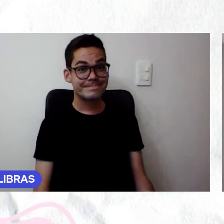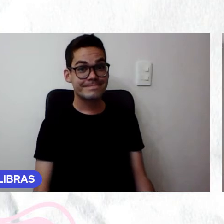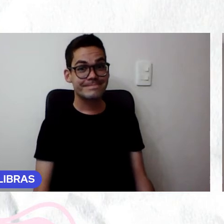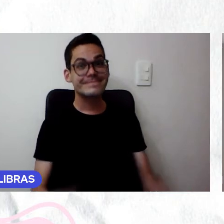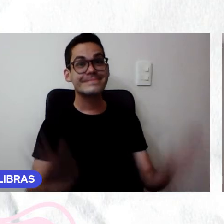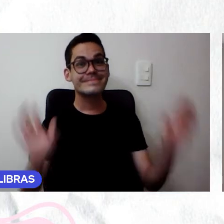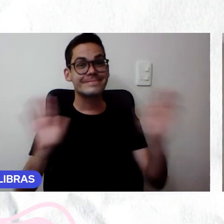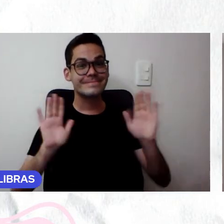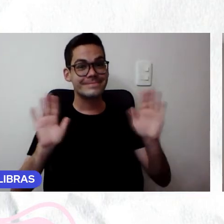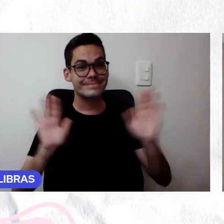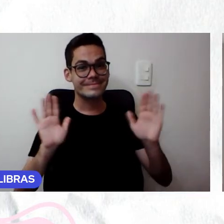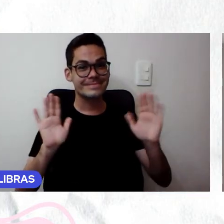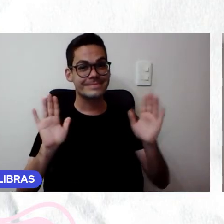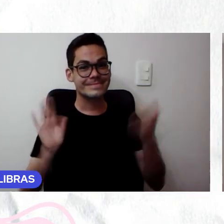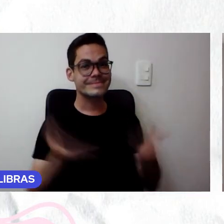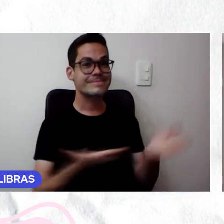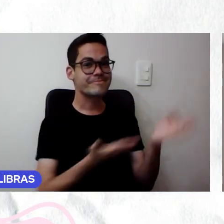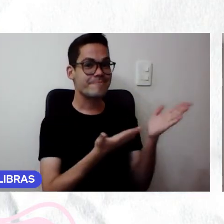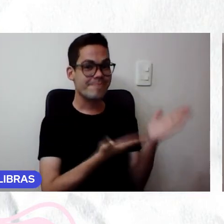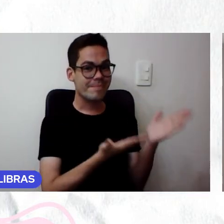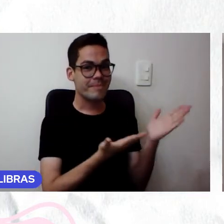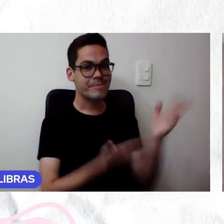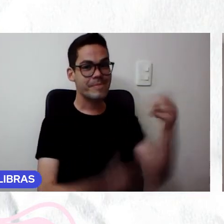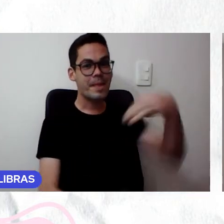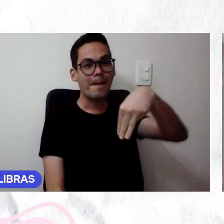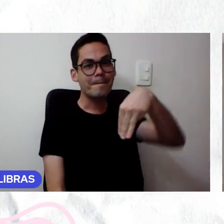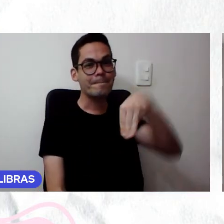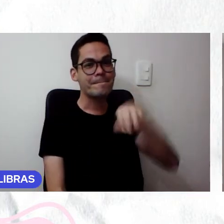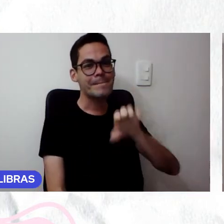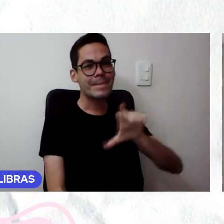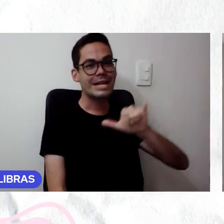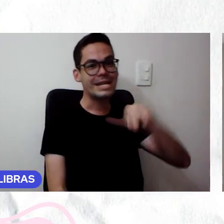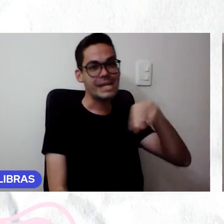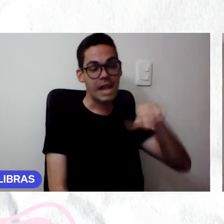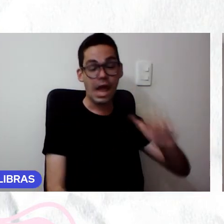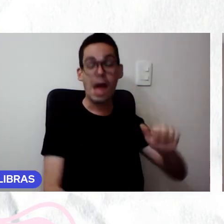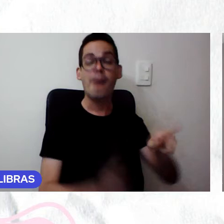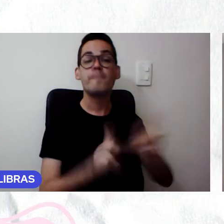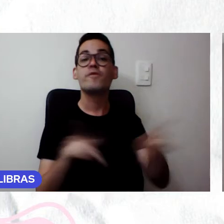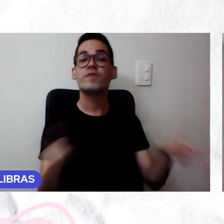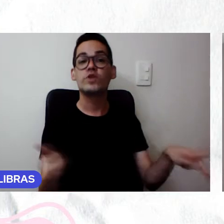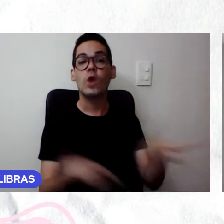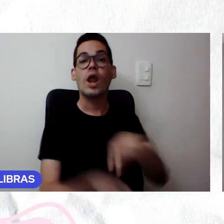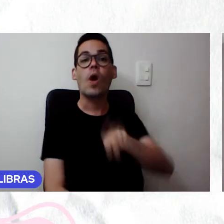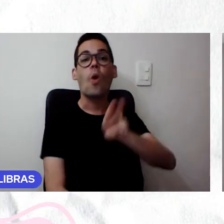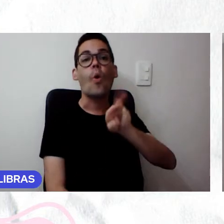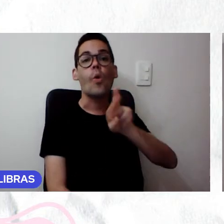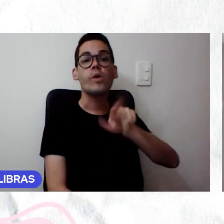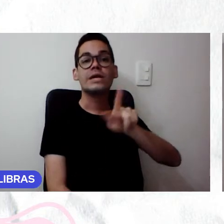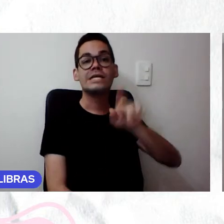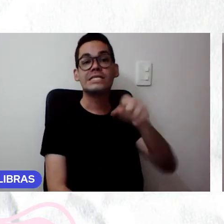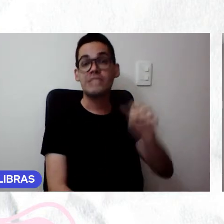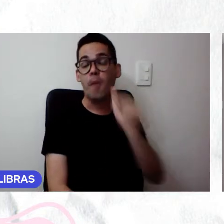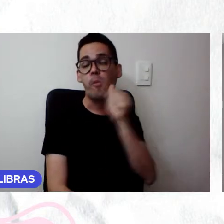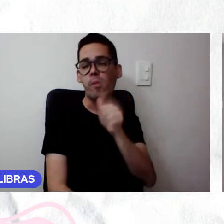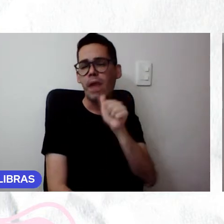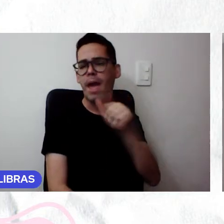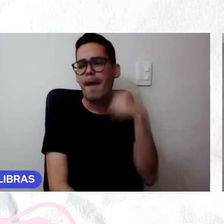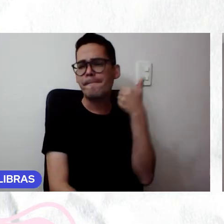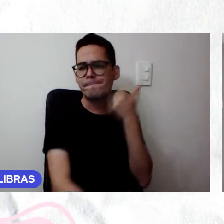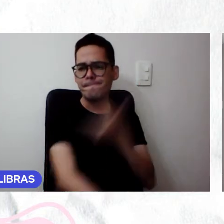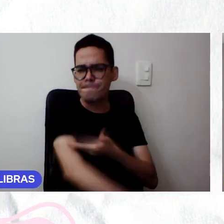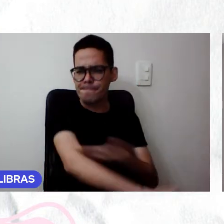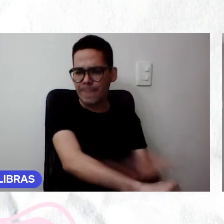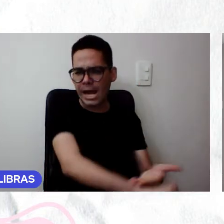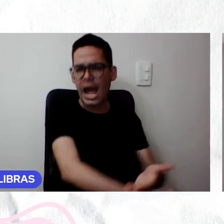Olá, eu sou a Melina Perussato, sou professora na URGS, uma mulher branca, de cabelos lisos, castanhos, um pouco abaixo